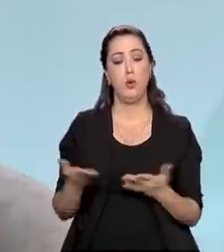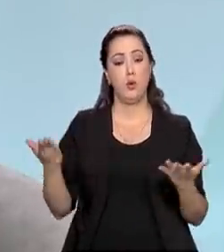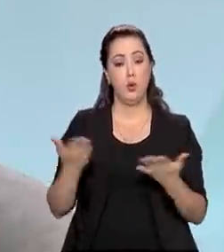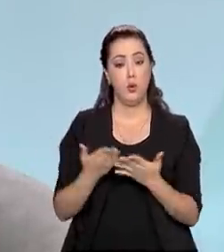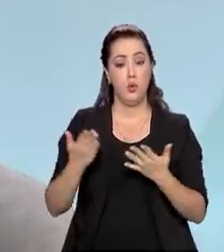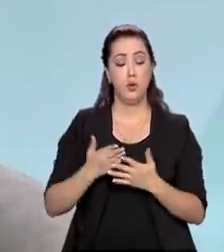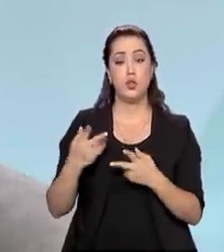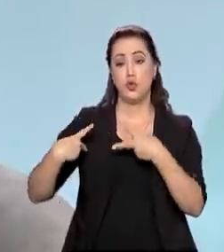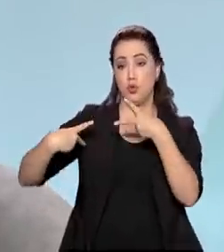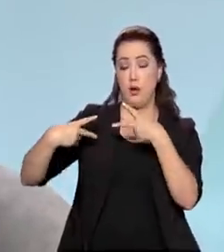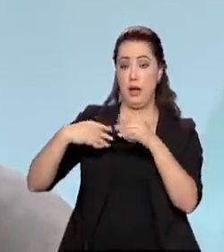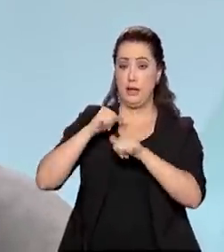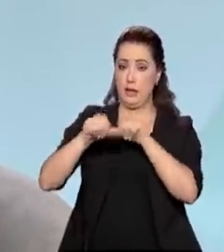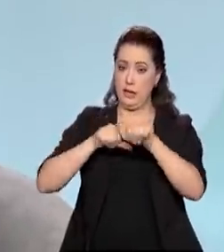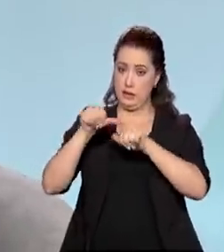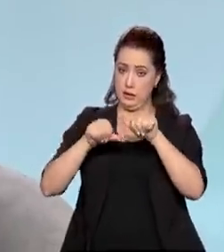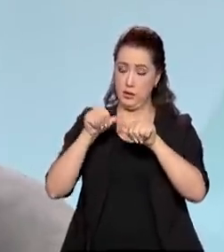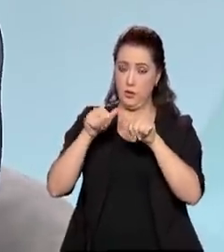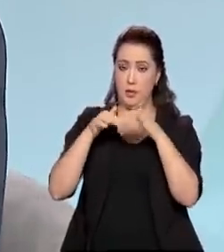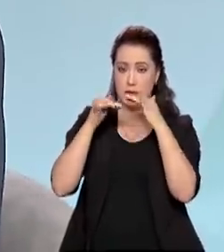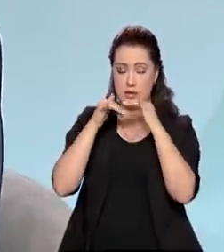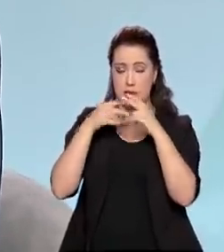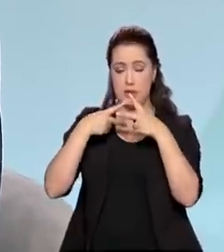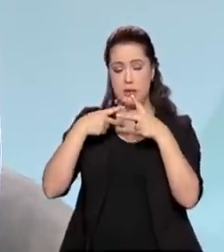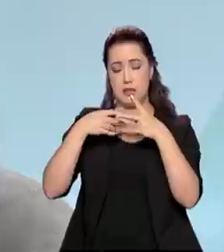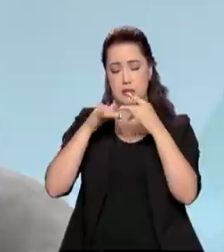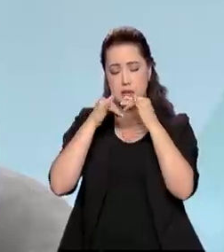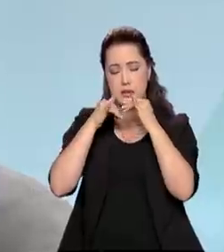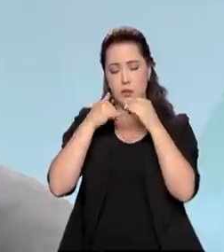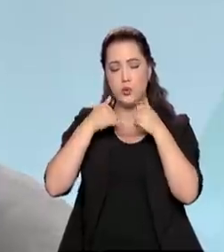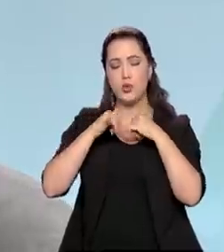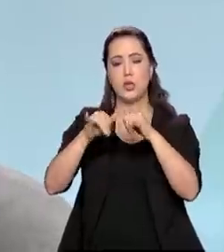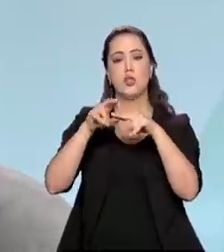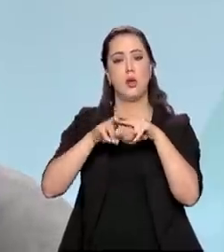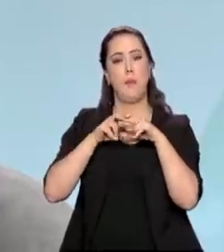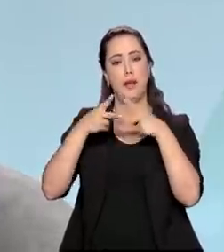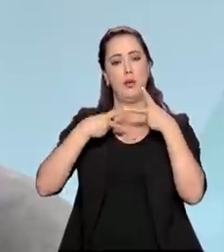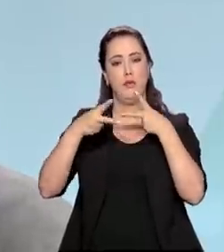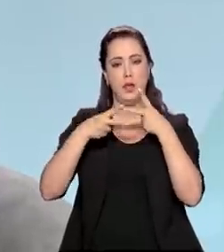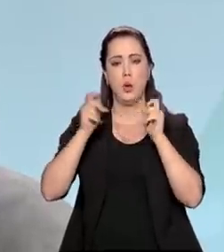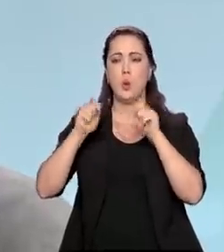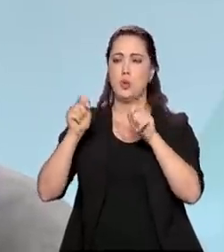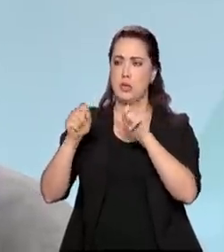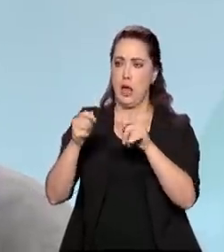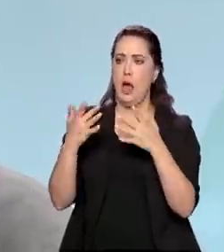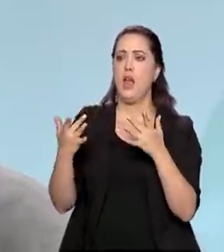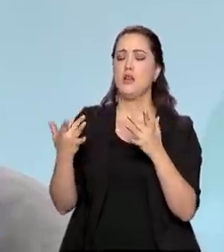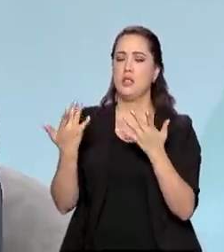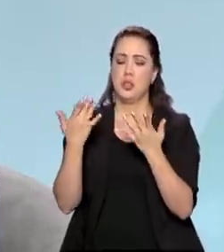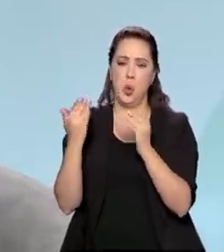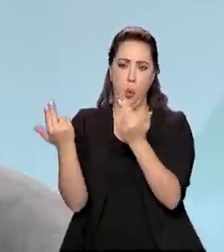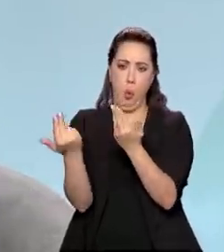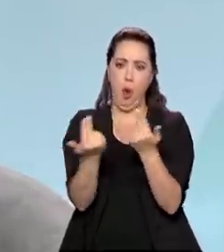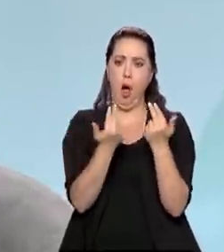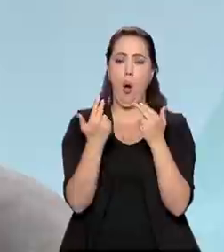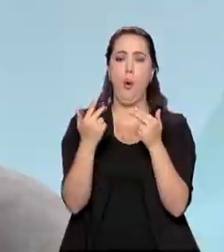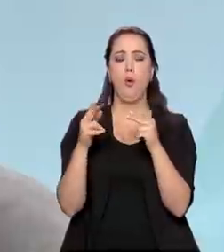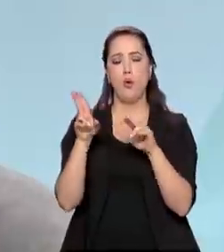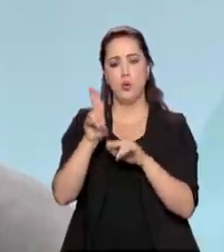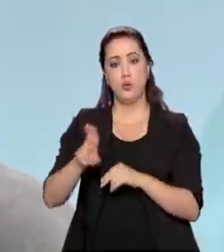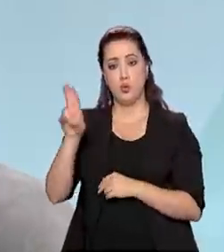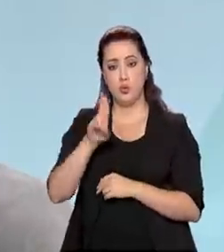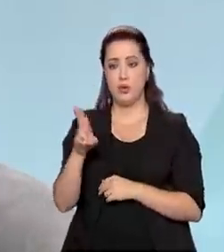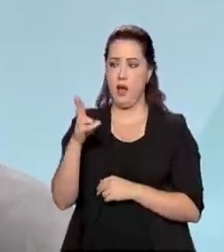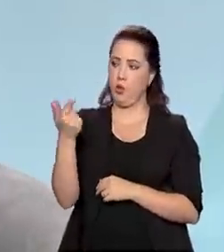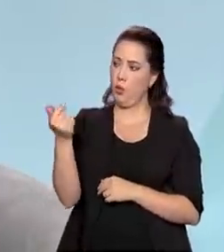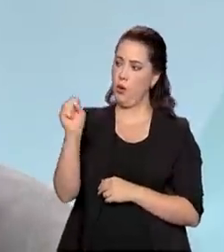ela já consegue ser competitiva com algumas fontes que nós utilizamos. Por exemplo, ela já consegue competir com a termoelétrica